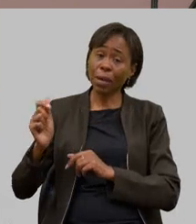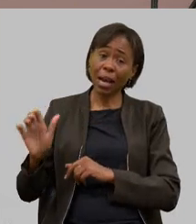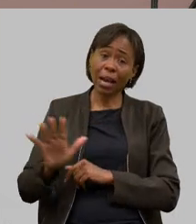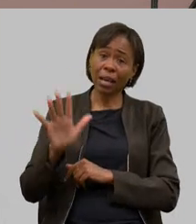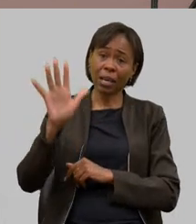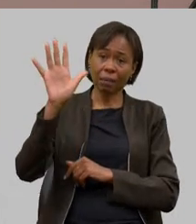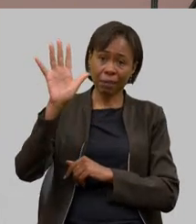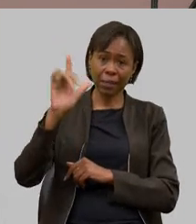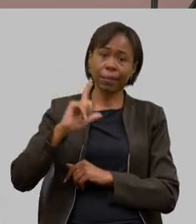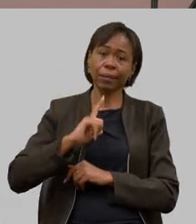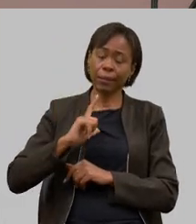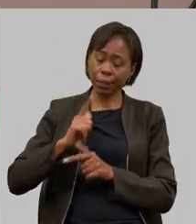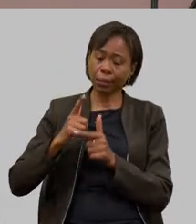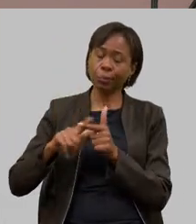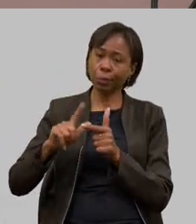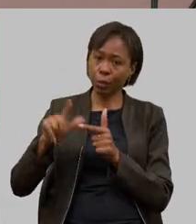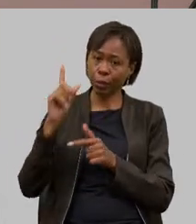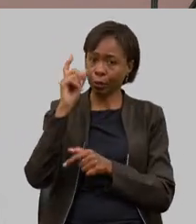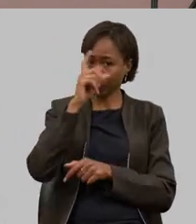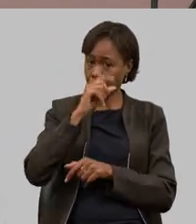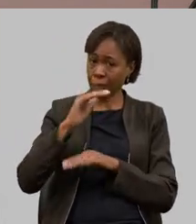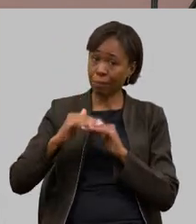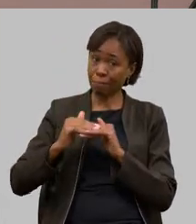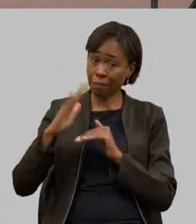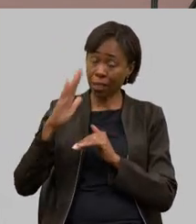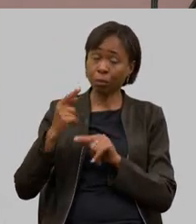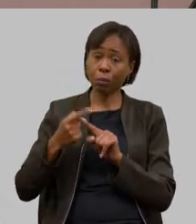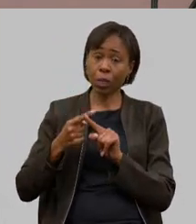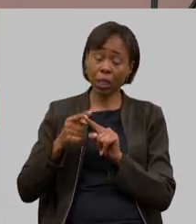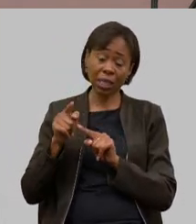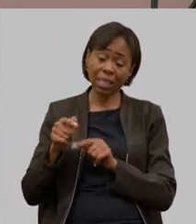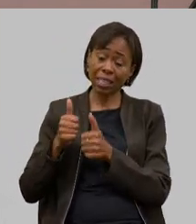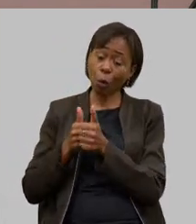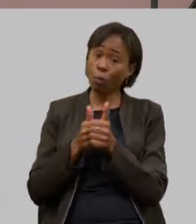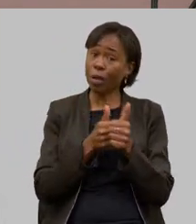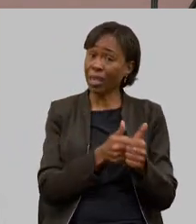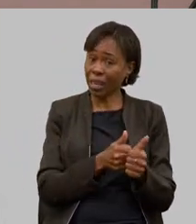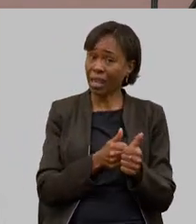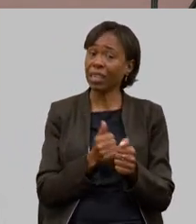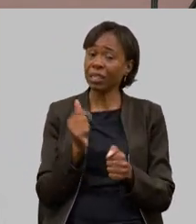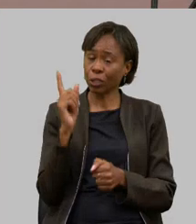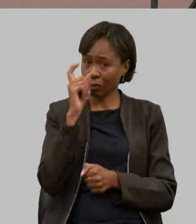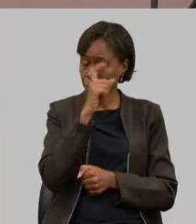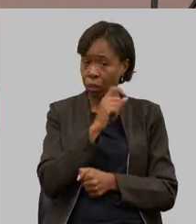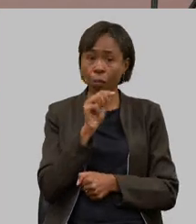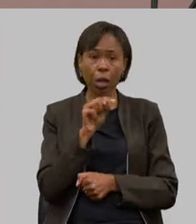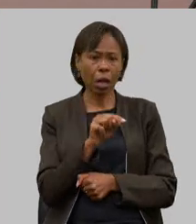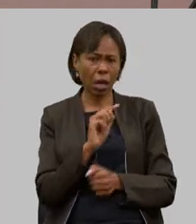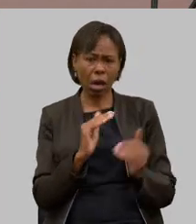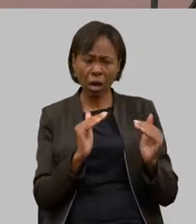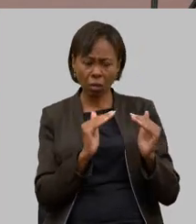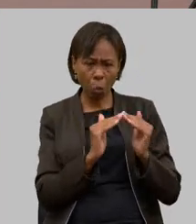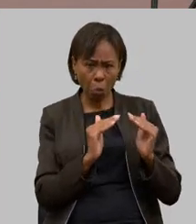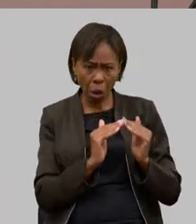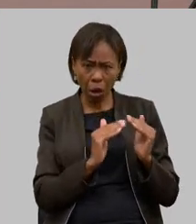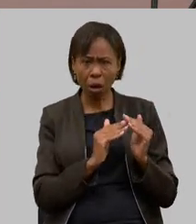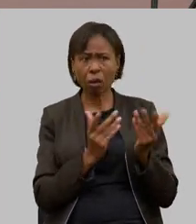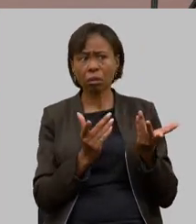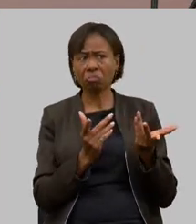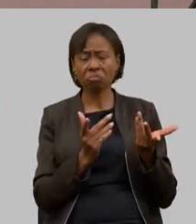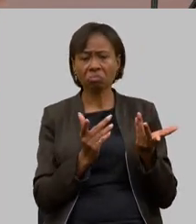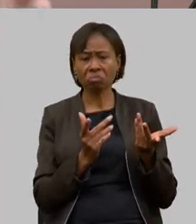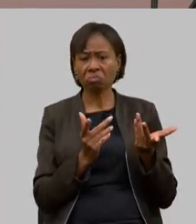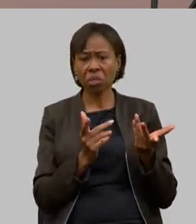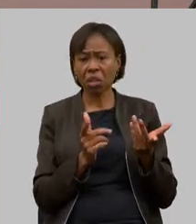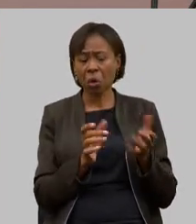realmente uma dificuldade maior porque o acompanhamento dele é mais difícil mas aquele que mora na propriedade que vive disso e o grande que fez um